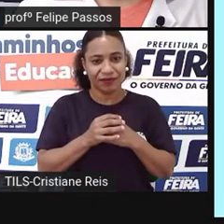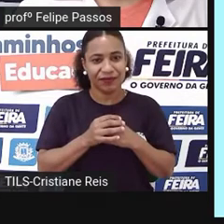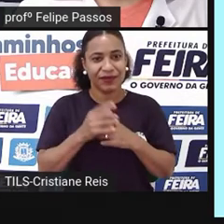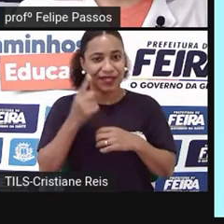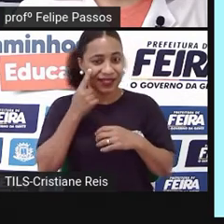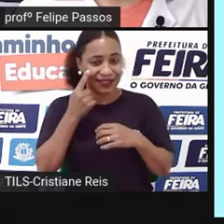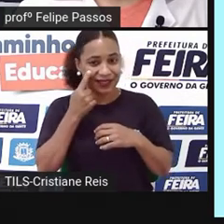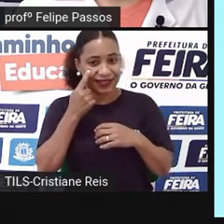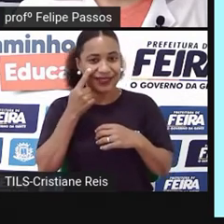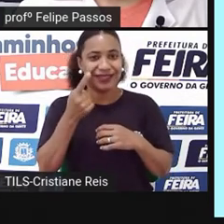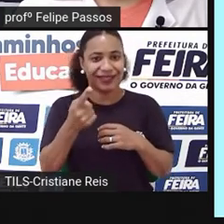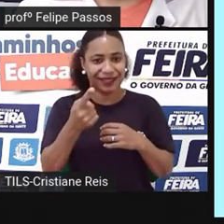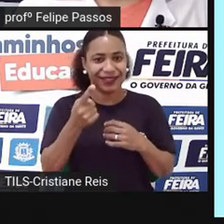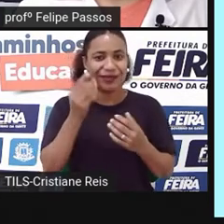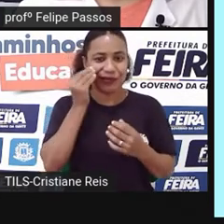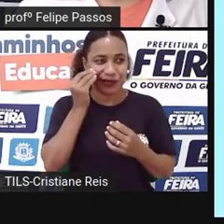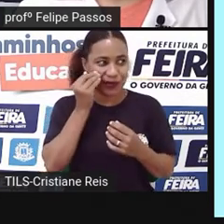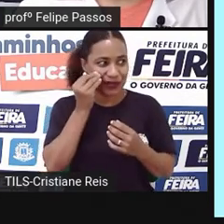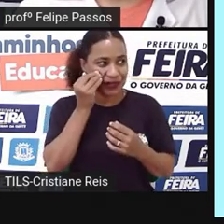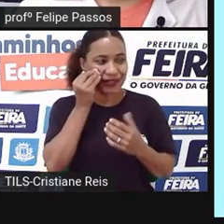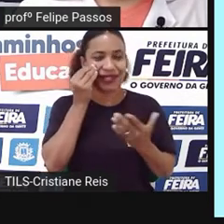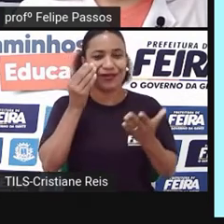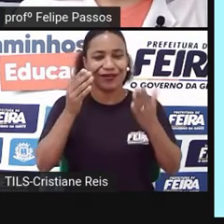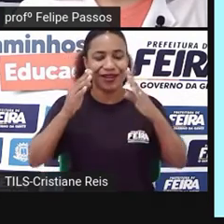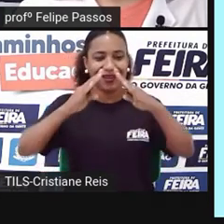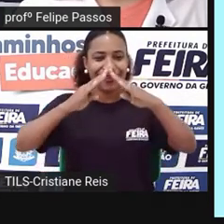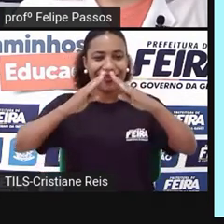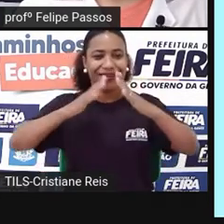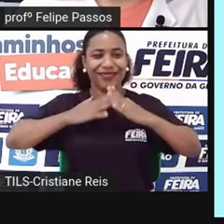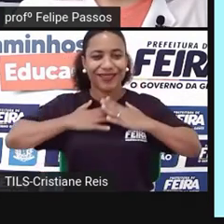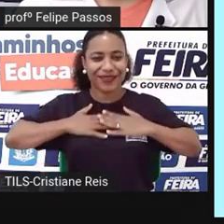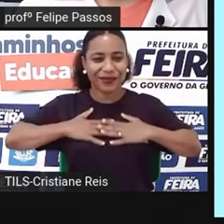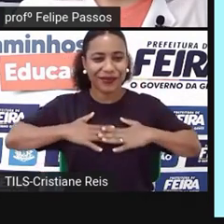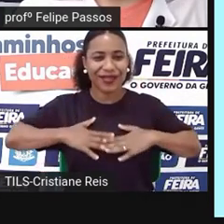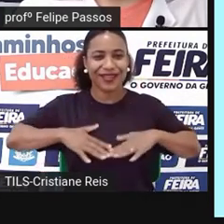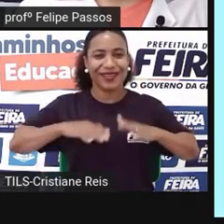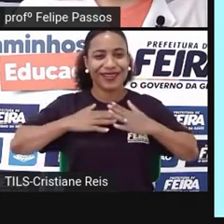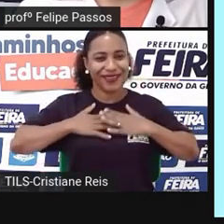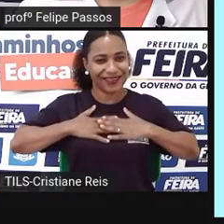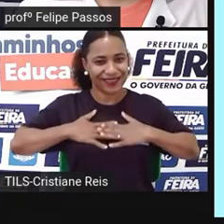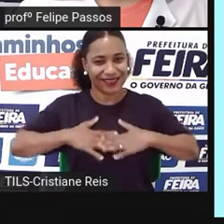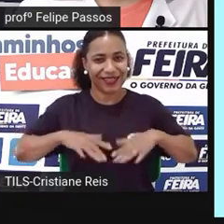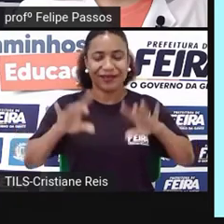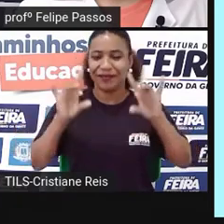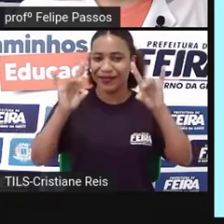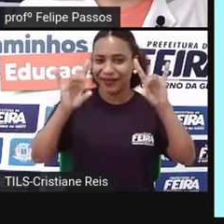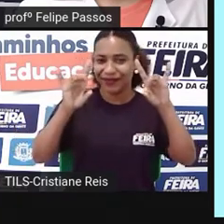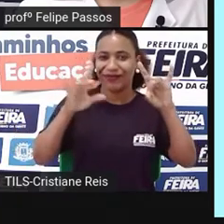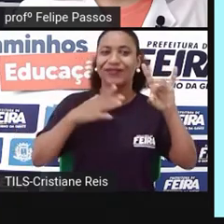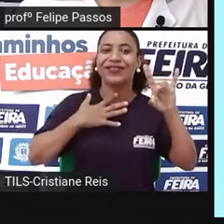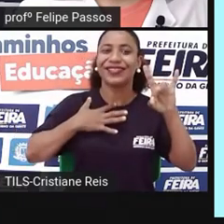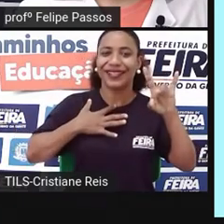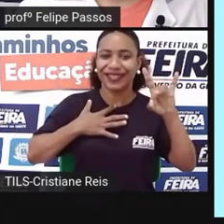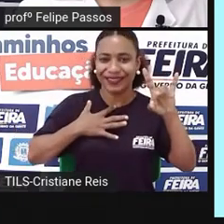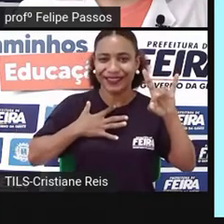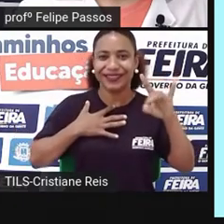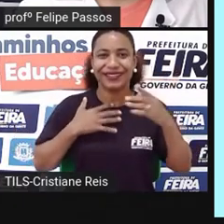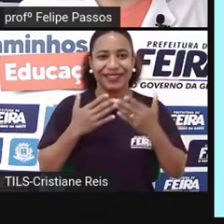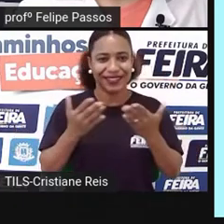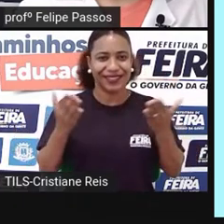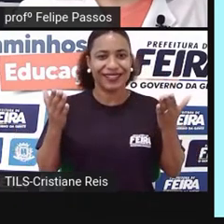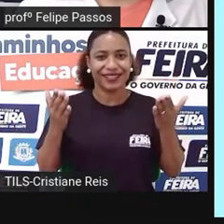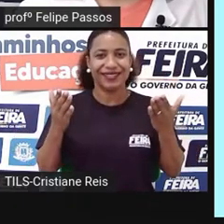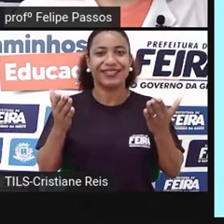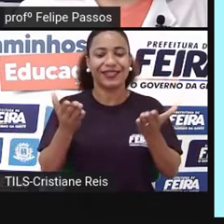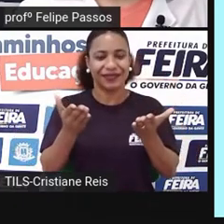acolhedor, ao mesmo tempo refinado e tal, para dar vontade de você morar. Voltando para a descrição, é uma sala